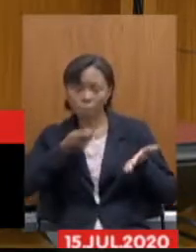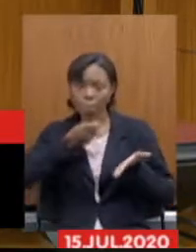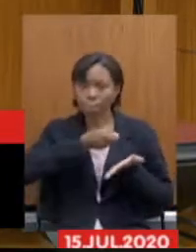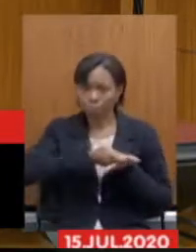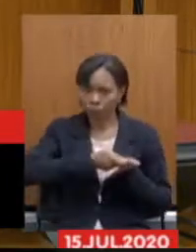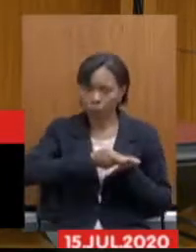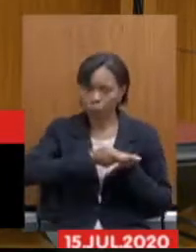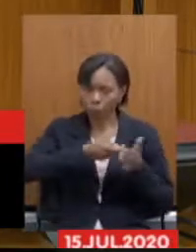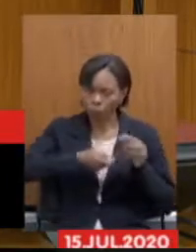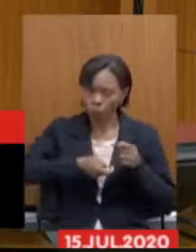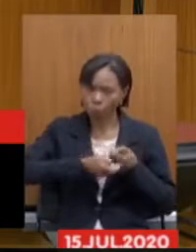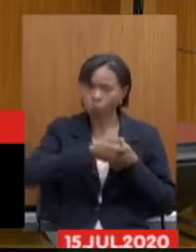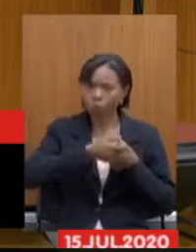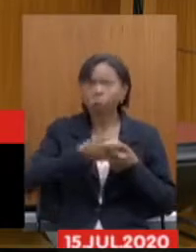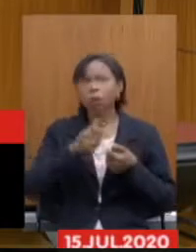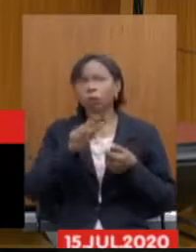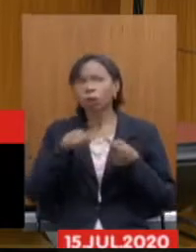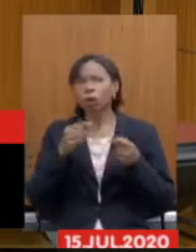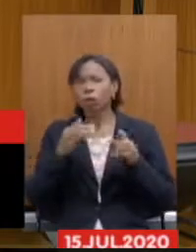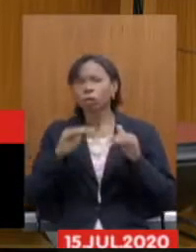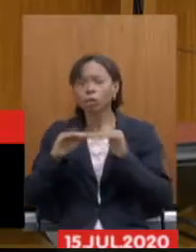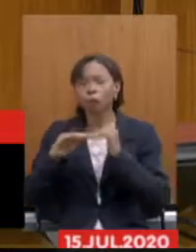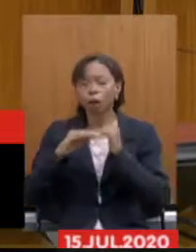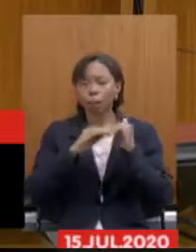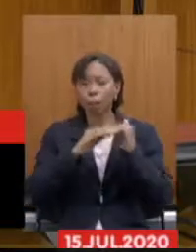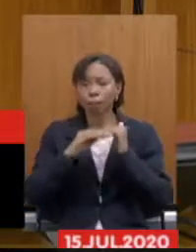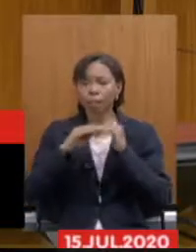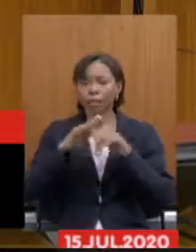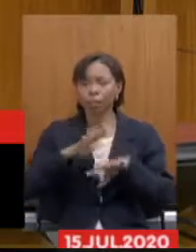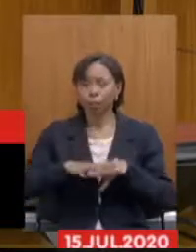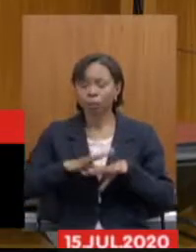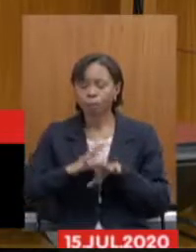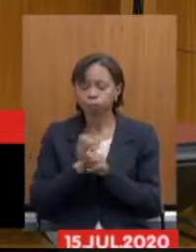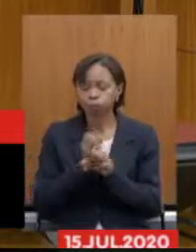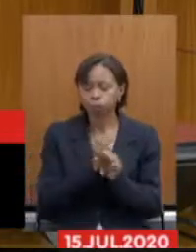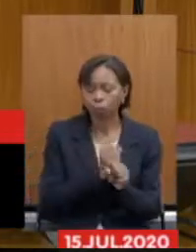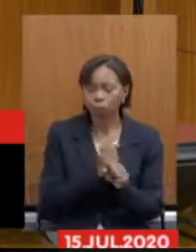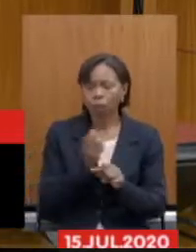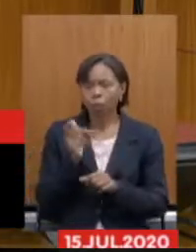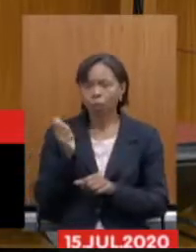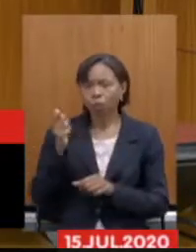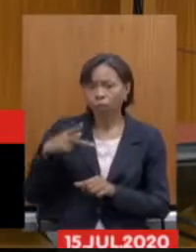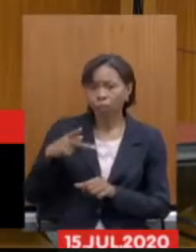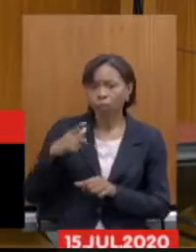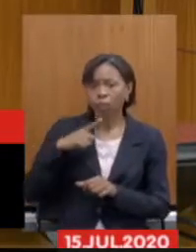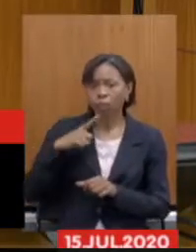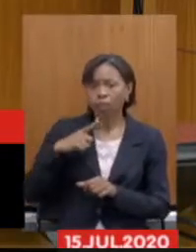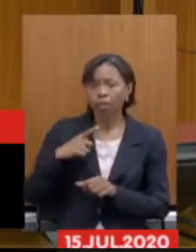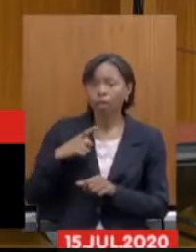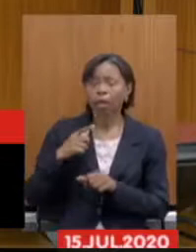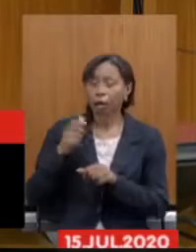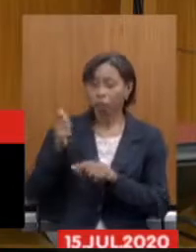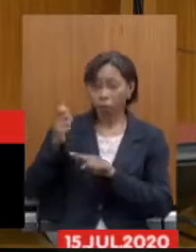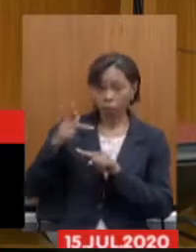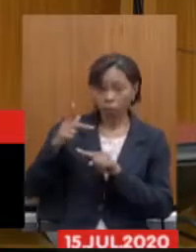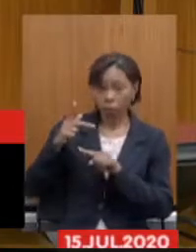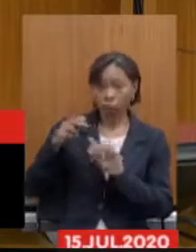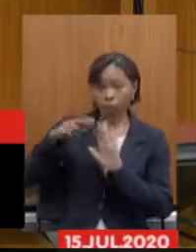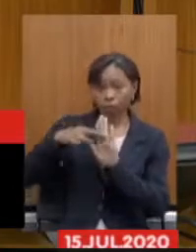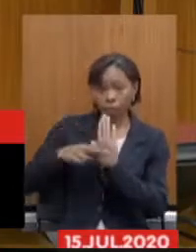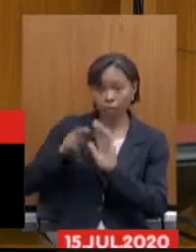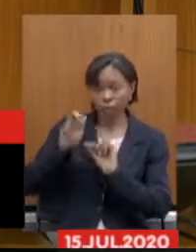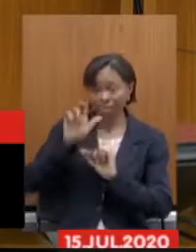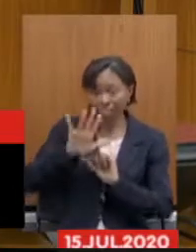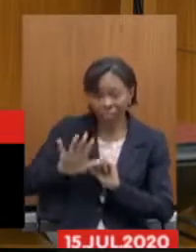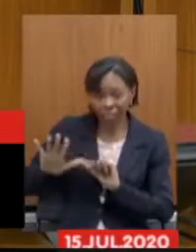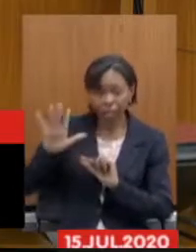ele serve depois por uma média aritmética para que, ao aposentar, ele tenha a aposentadoria do regime geral e um período